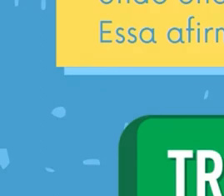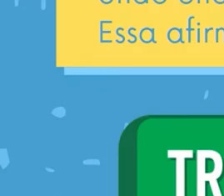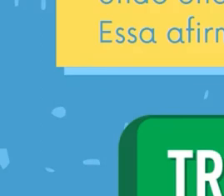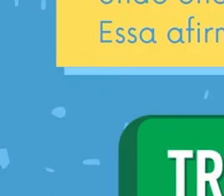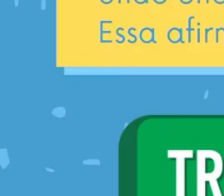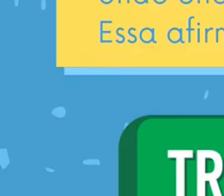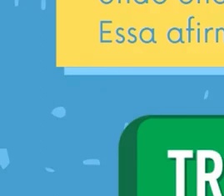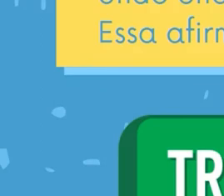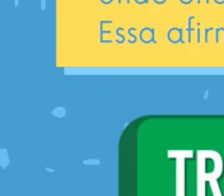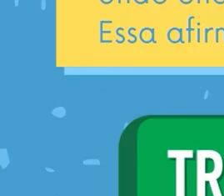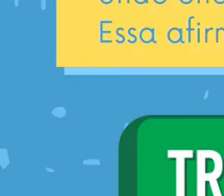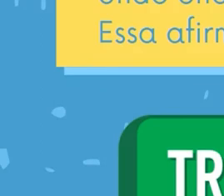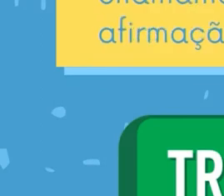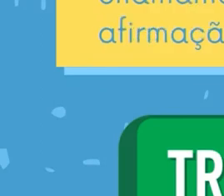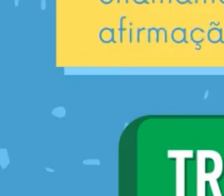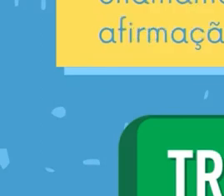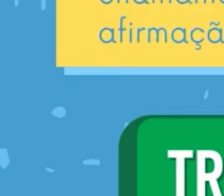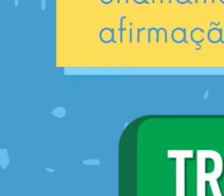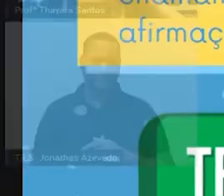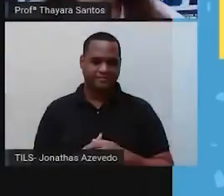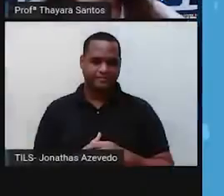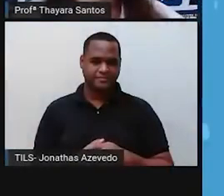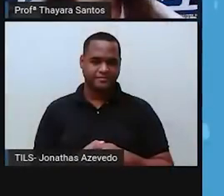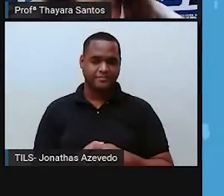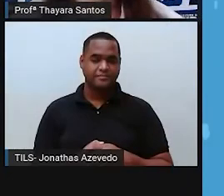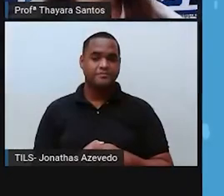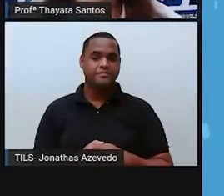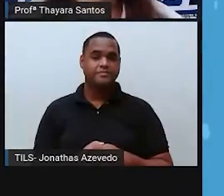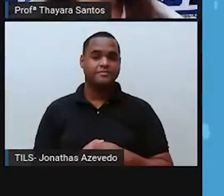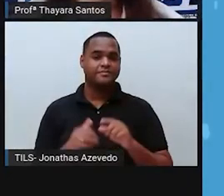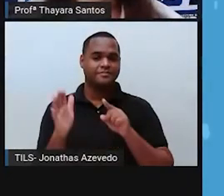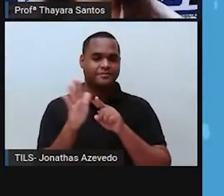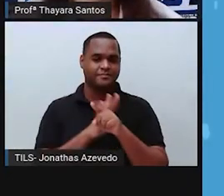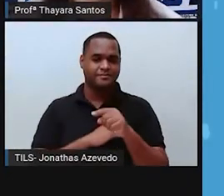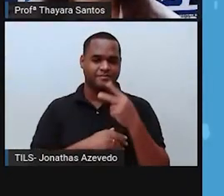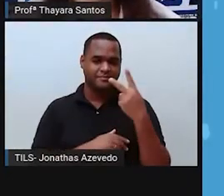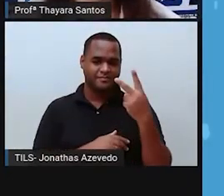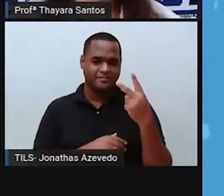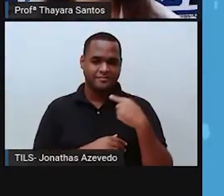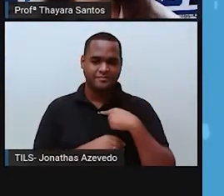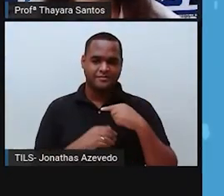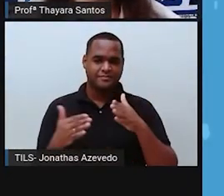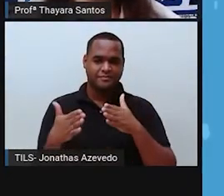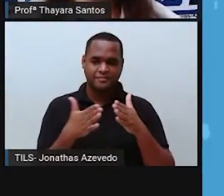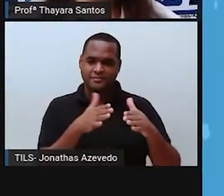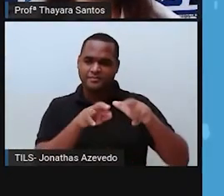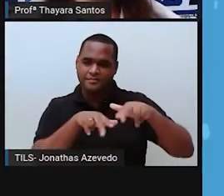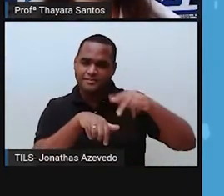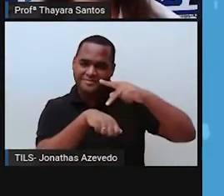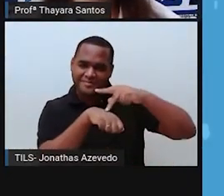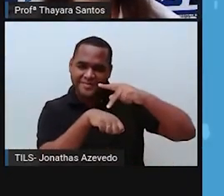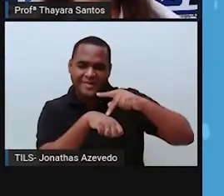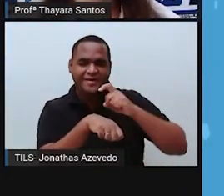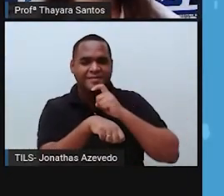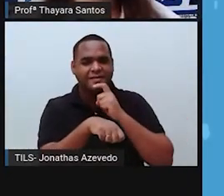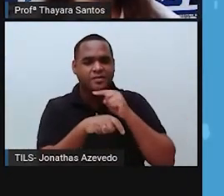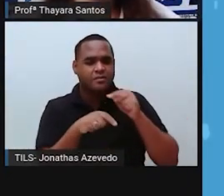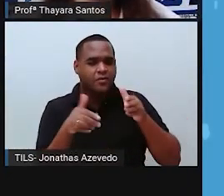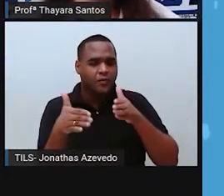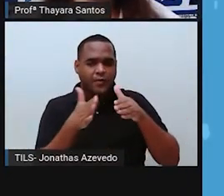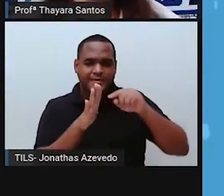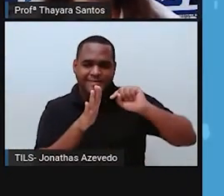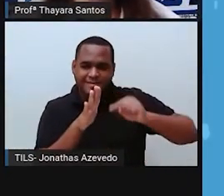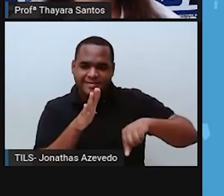Vamos para a próxima. Pergunta número 2. Rios, calotas polares, oceanos e lençóis